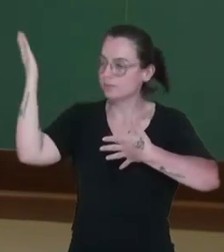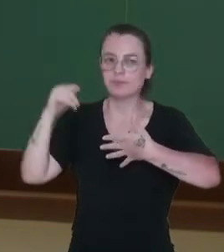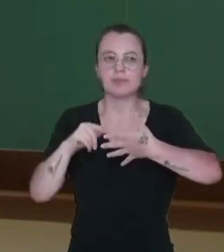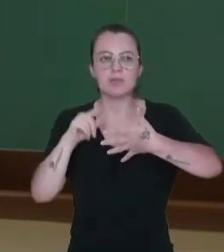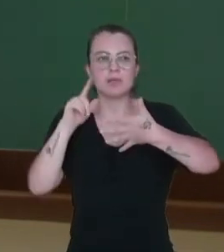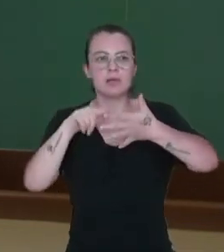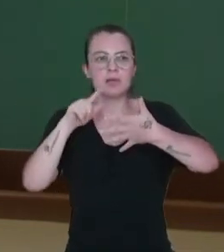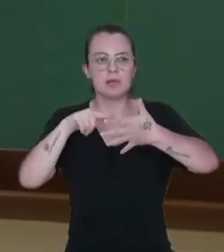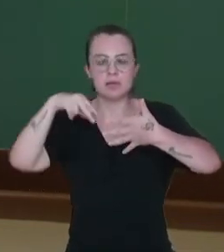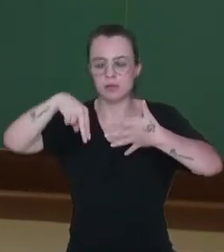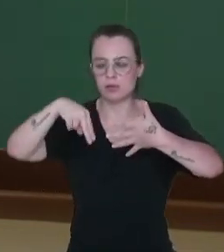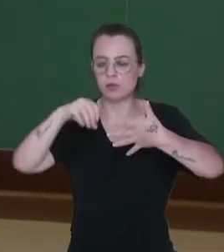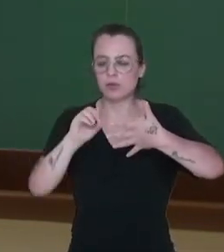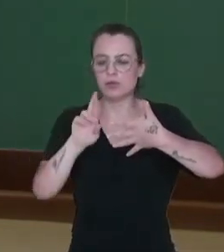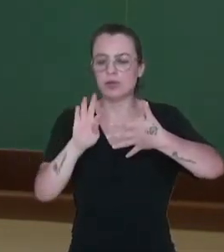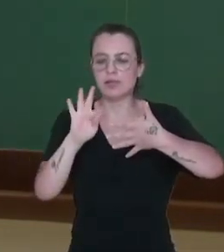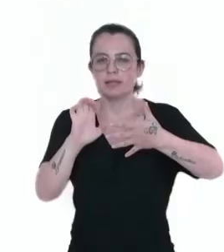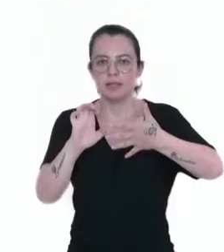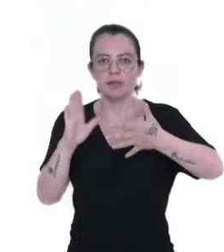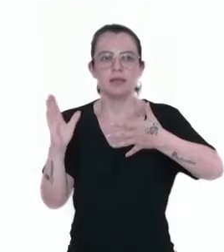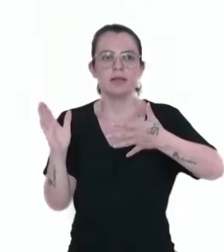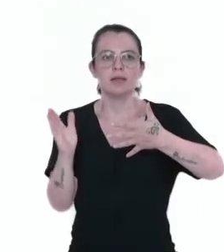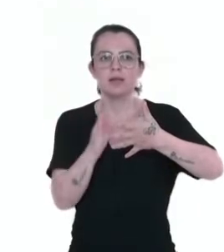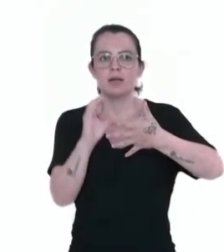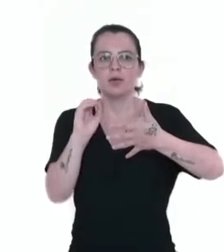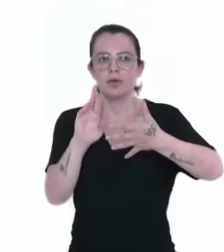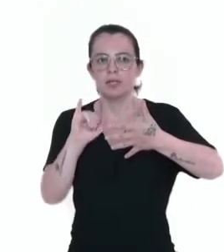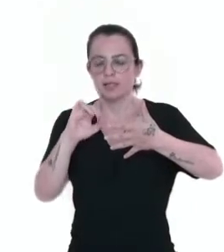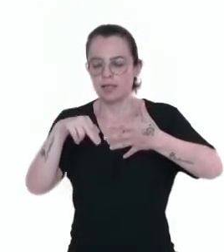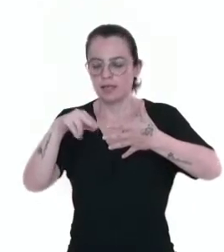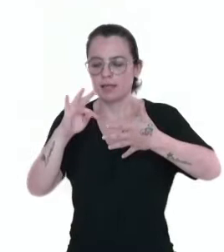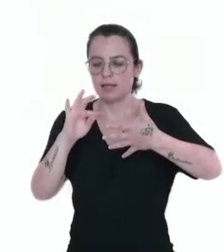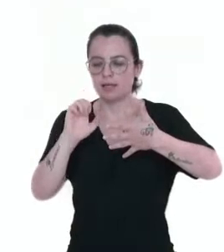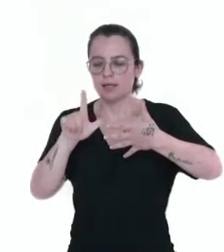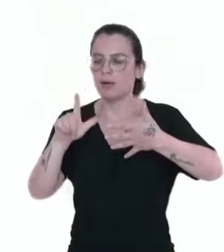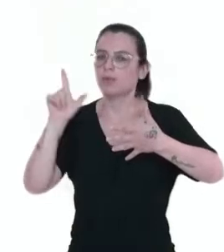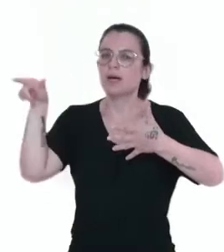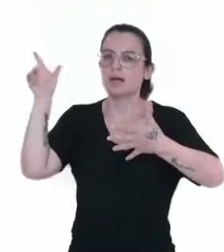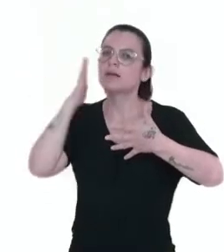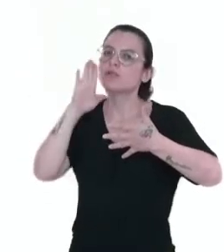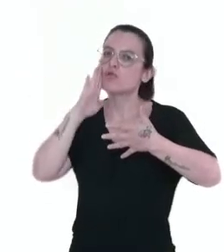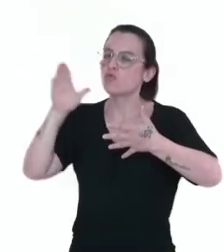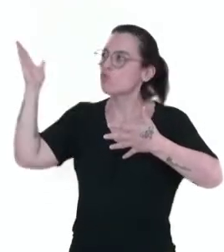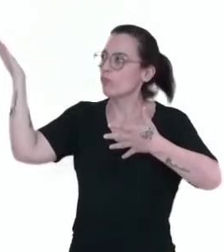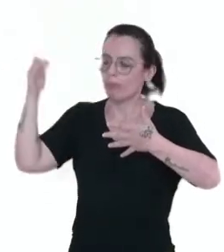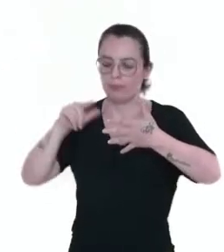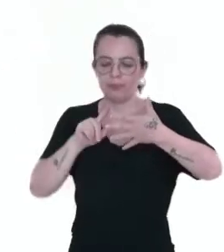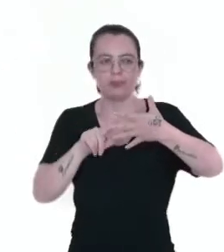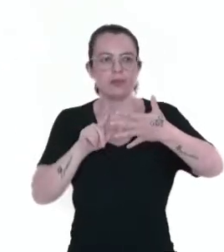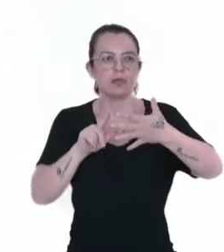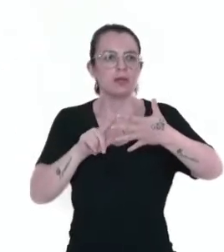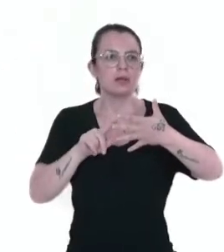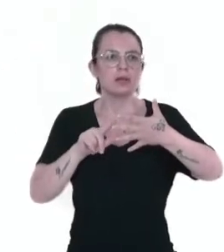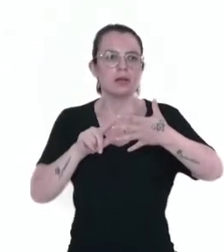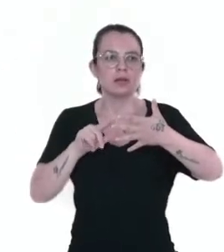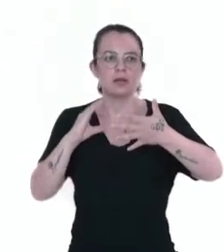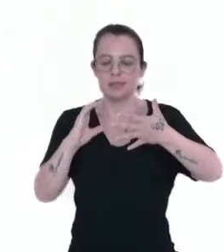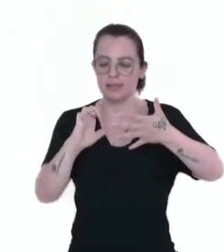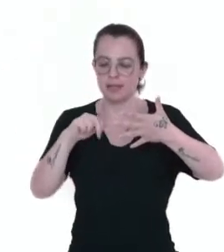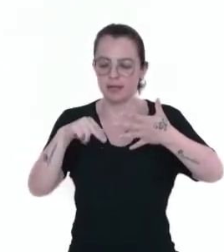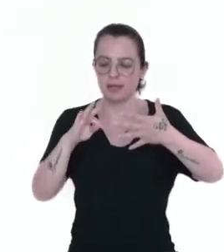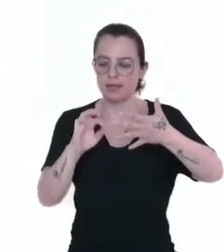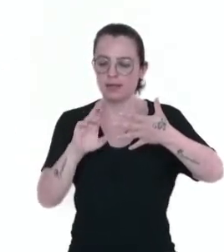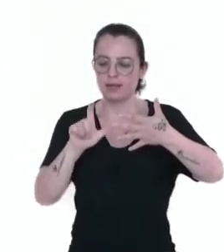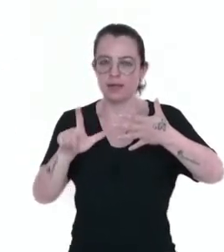norte oriental, que é essa parte que está em azul aqui no nosso mapa. Nós vamos ter o Brasil